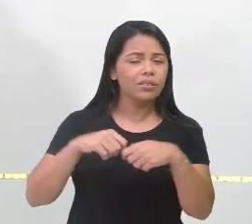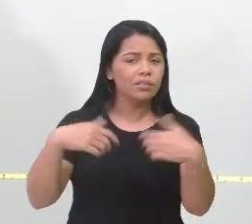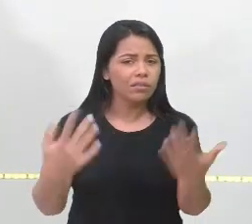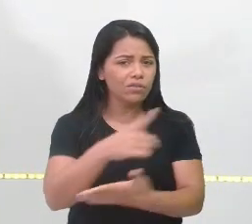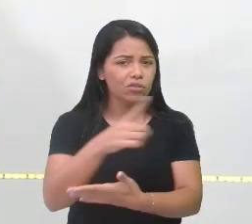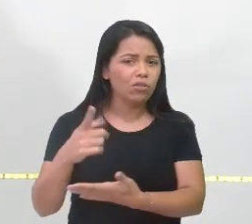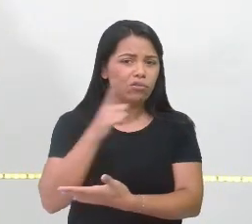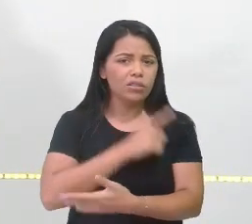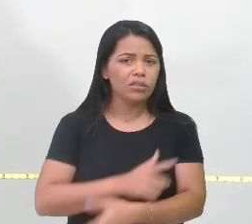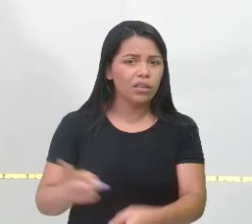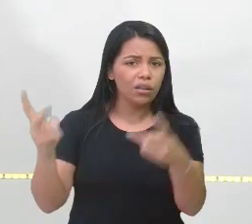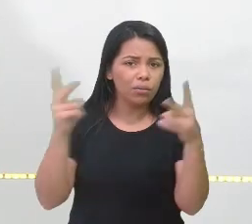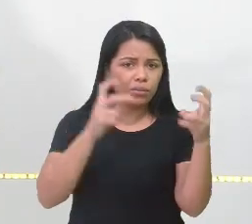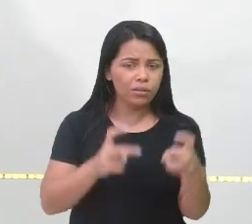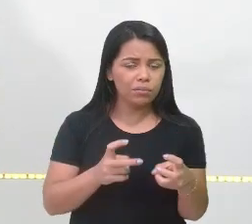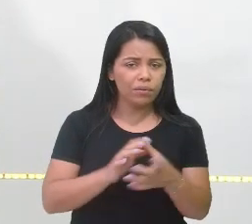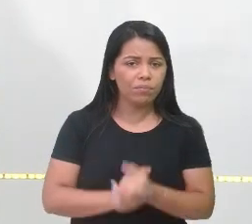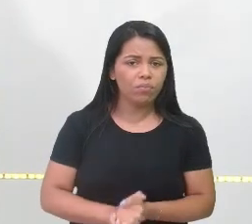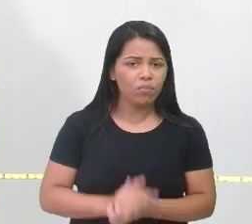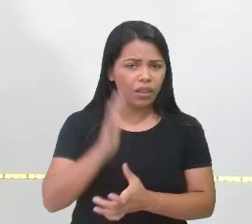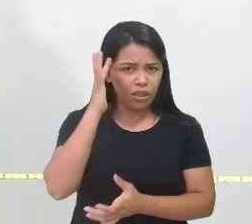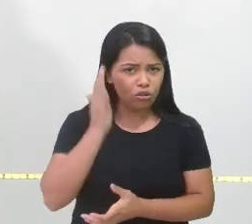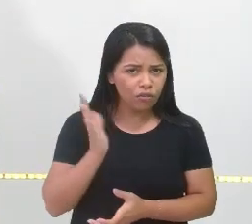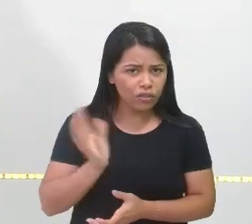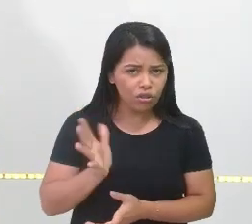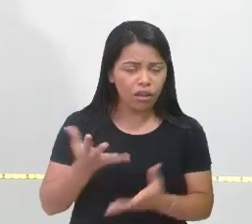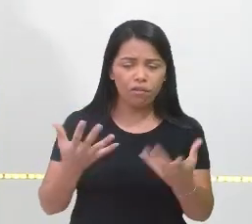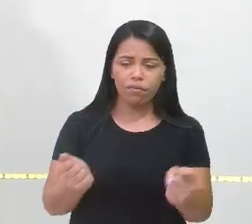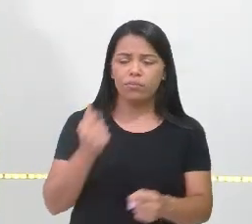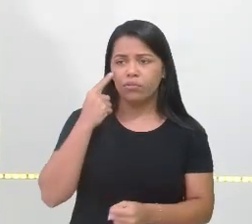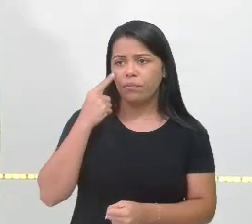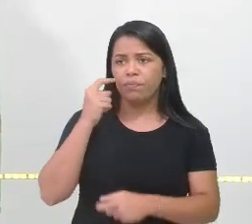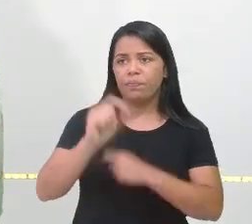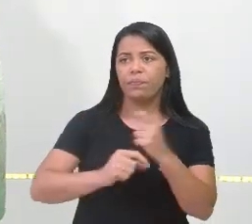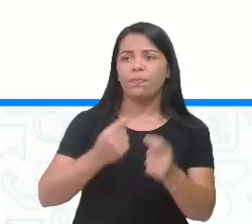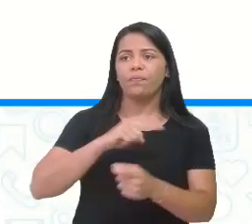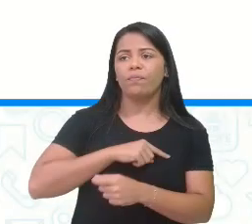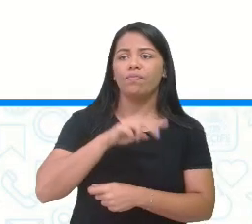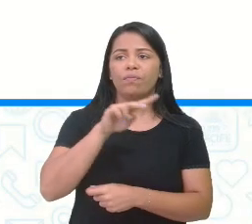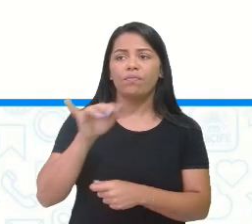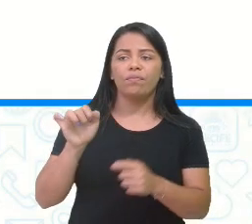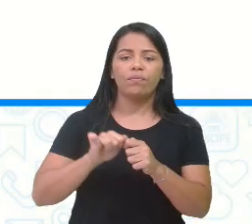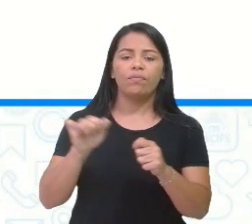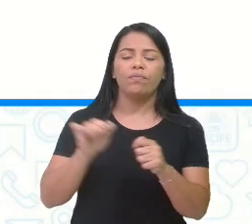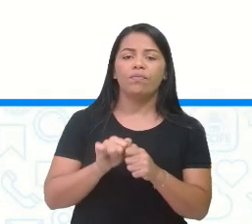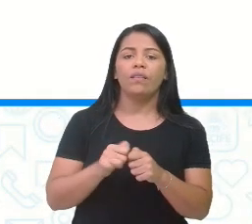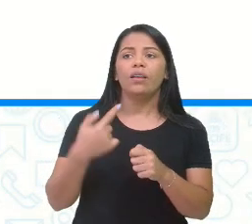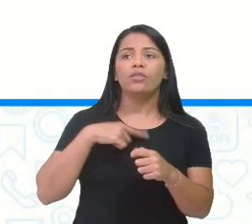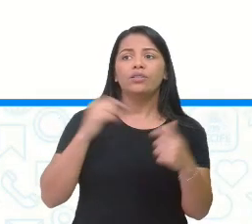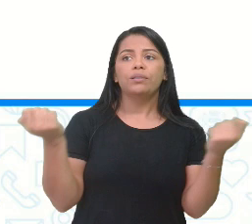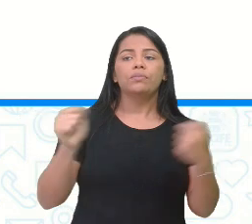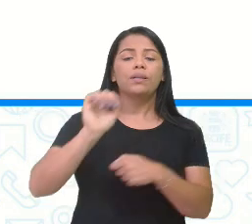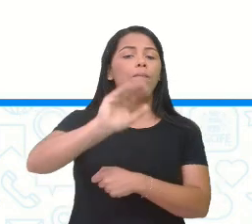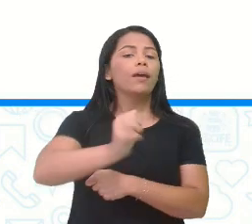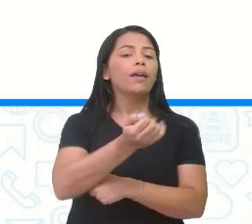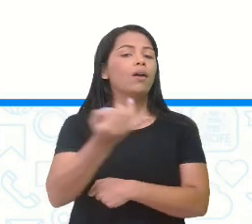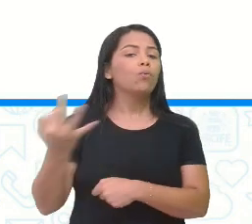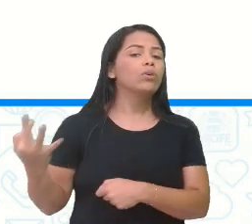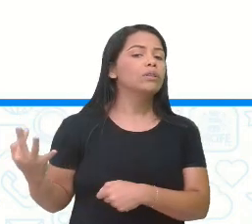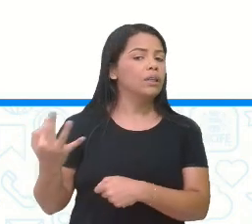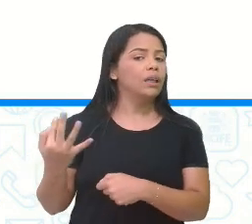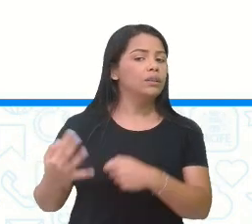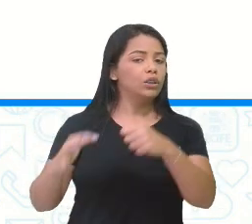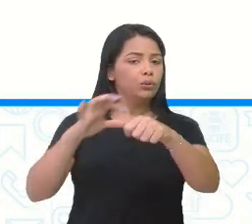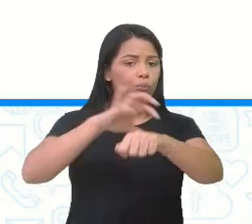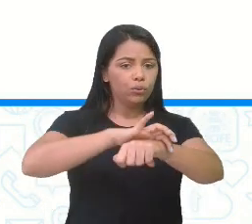Já conseguiram resolver aí? Vamos lá. O que é a gente vai fazer? A gente tem que pegar a quantidade de